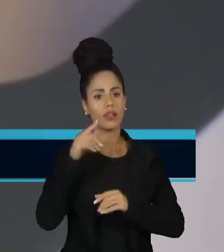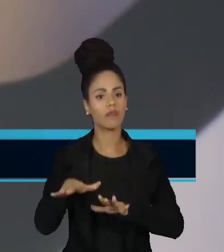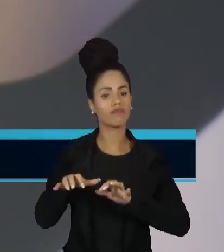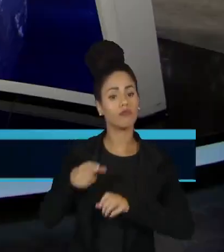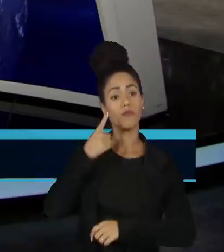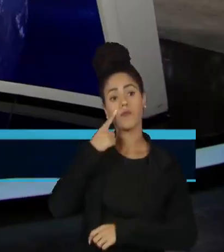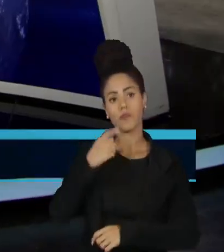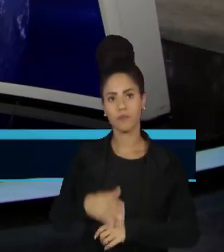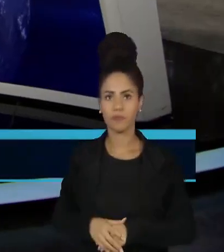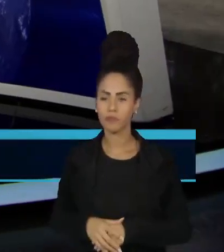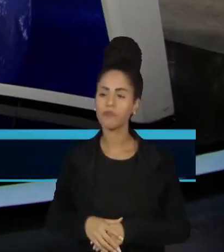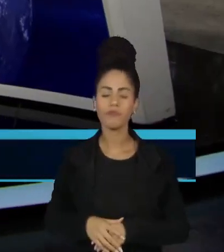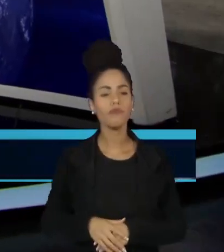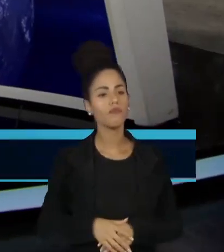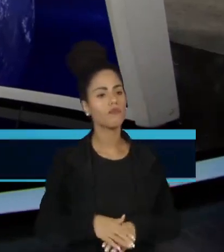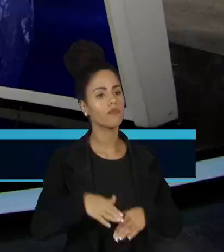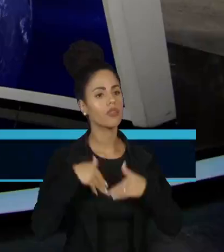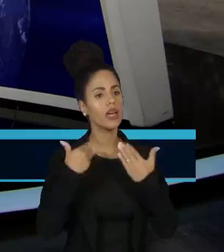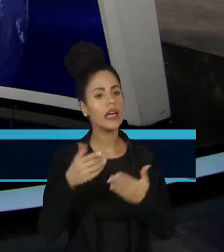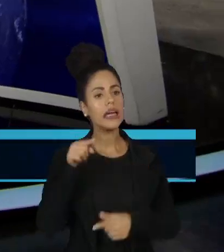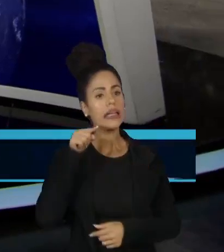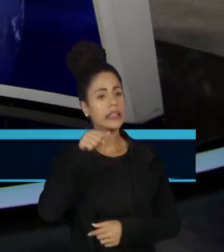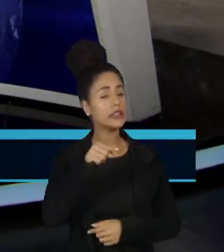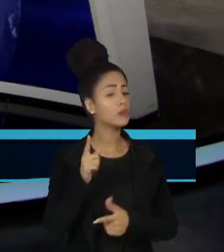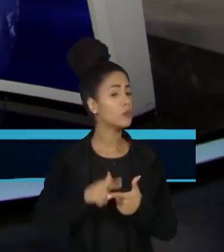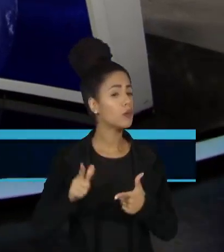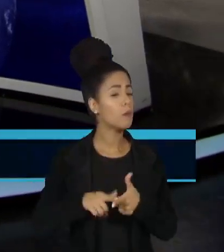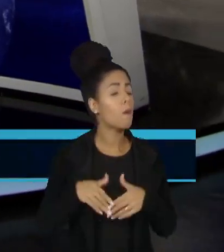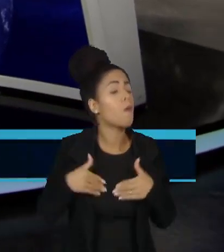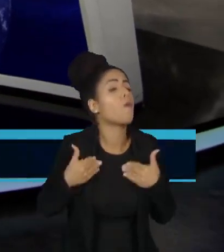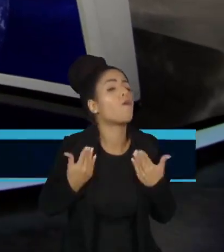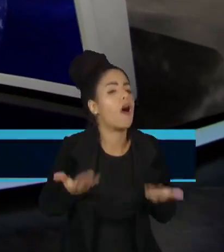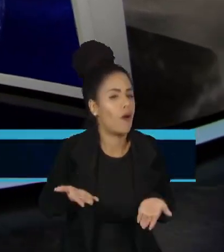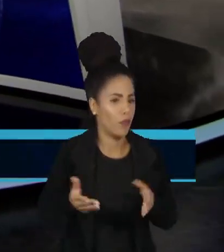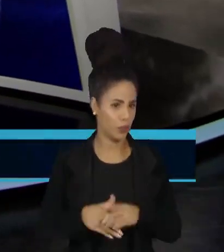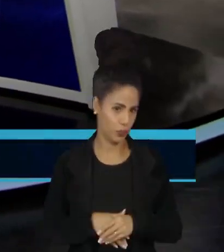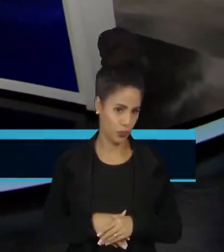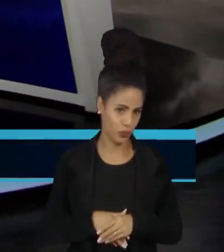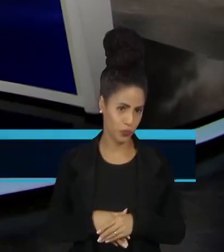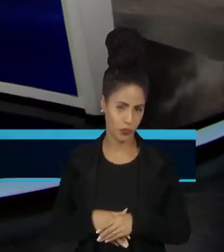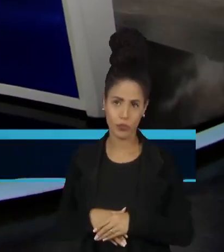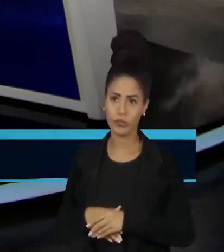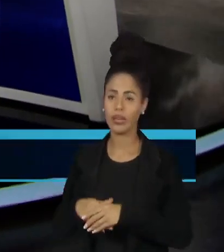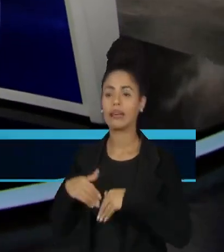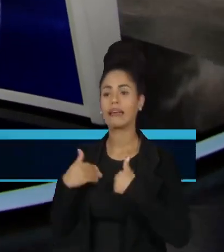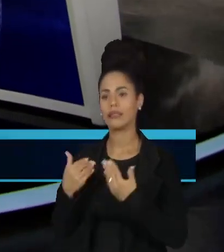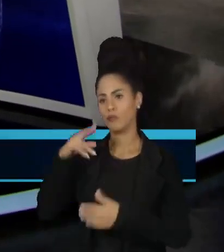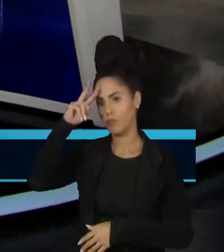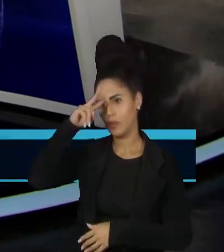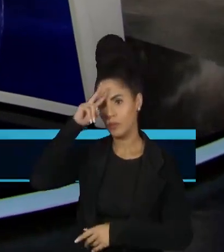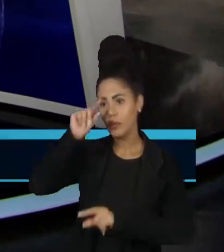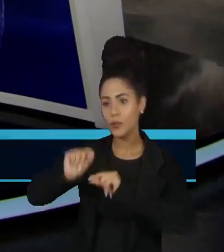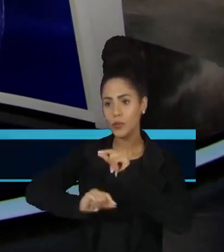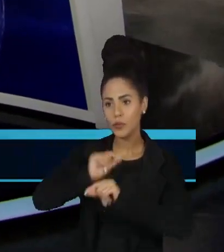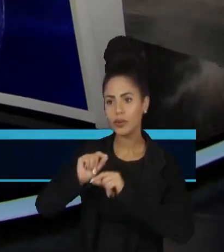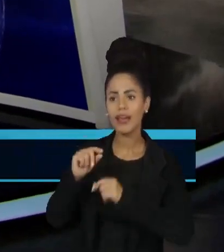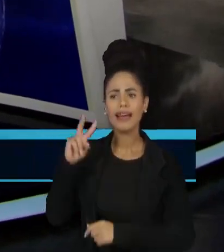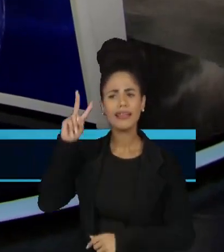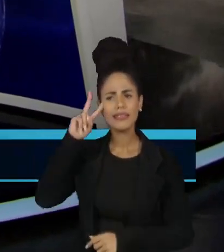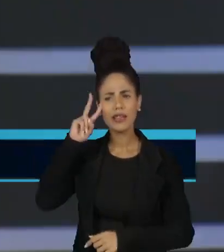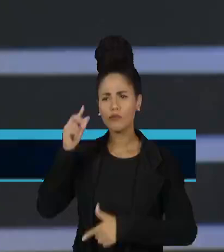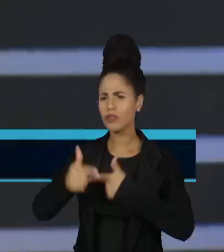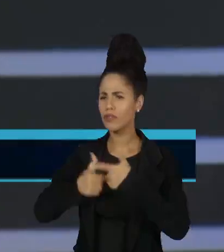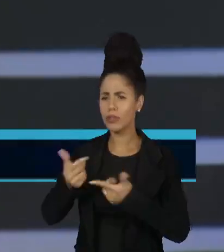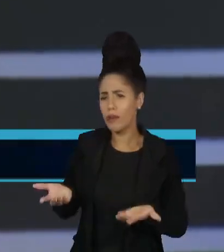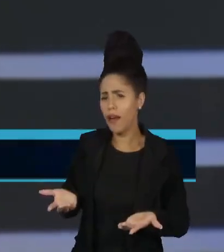Rodrigo. Agora, Vila, qual é o tamanho deste abacaxi para o governo? Não, acho que tem de lembrar primeiro trabalhar segunda-feira. Puxa